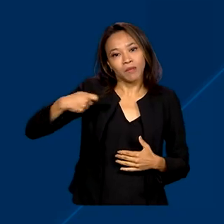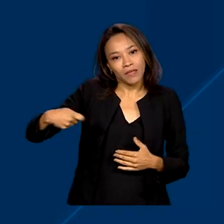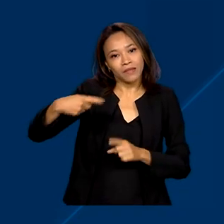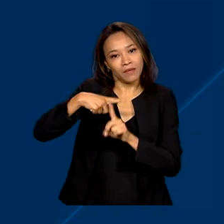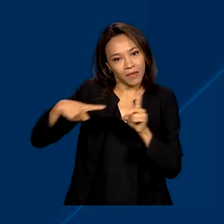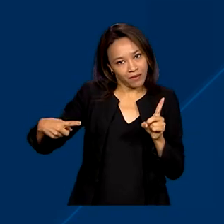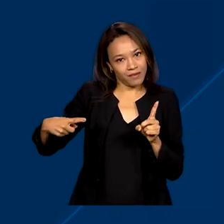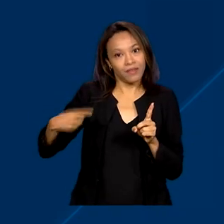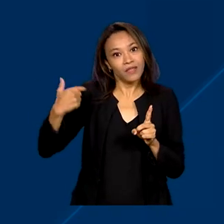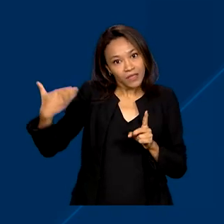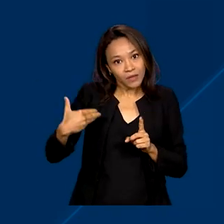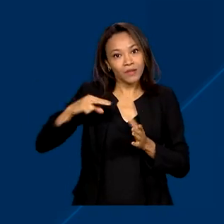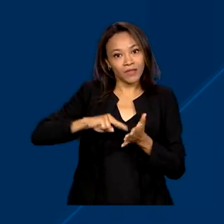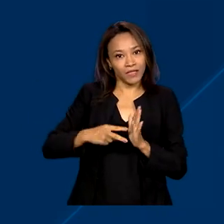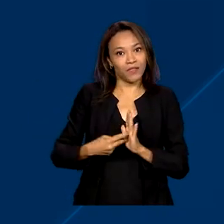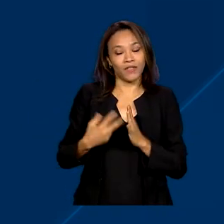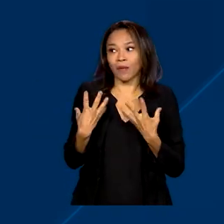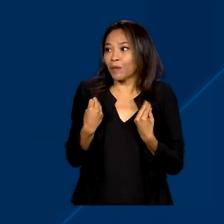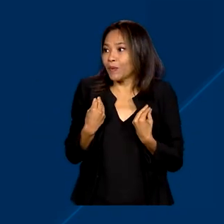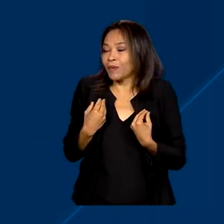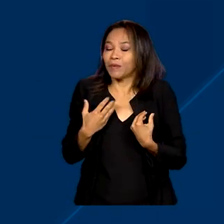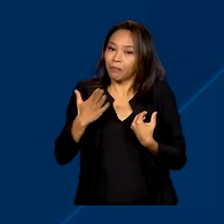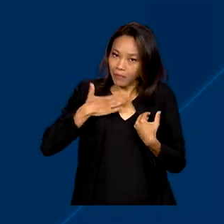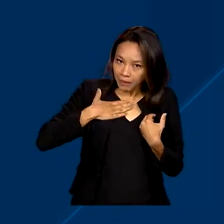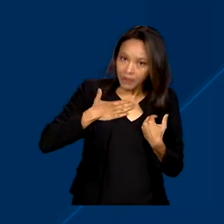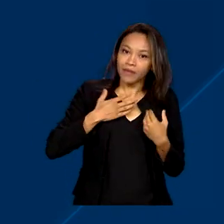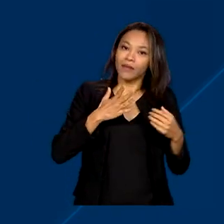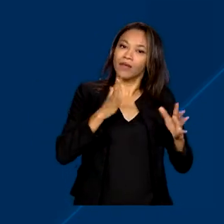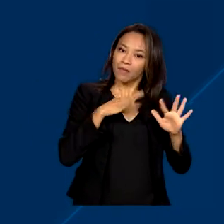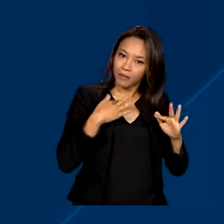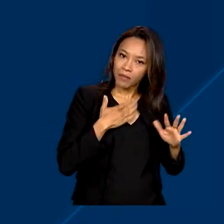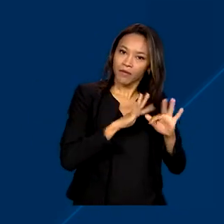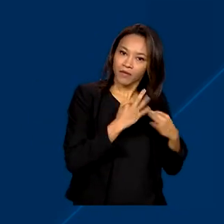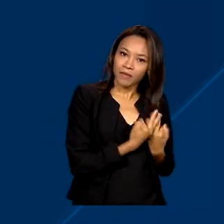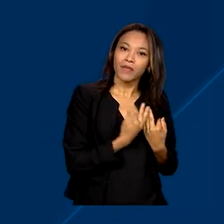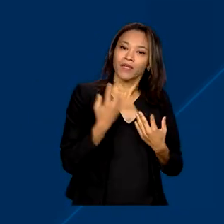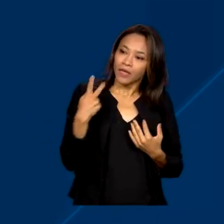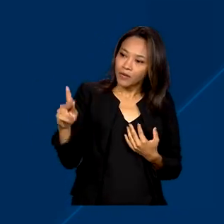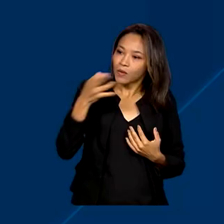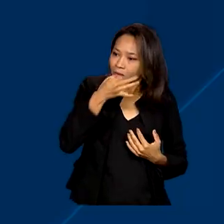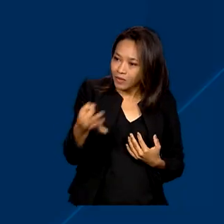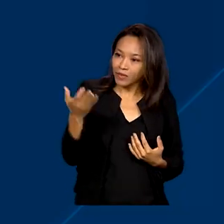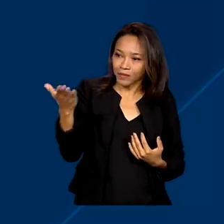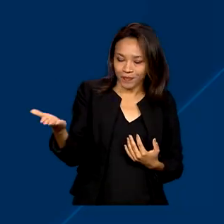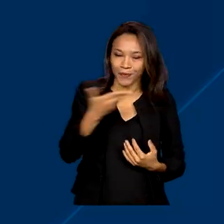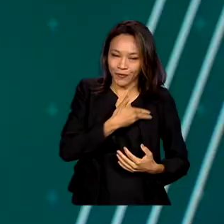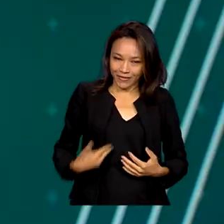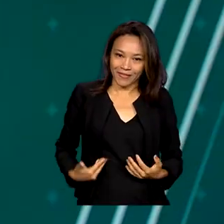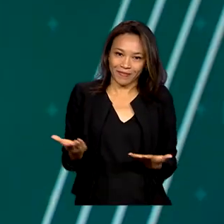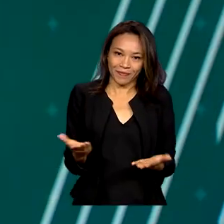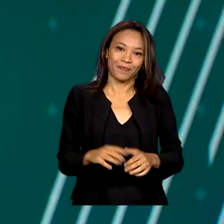e isso significa muito, tanto para mim quanto para minha família, com certeza, o seu posicionamento. Obrigada.